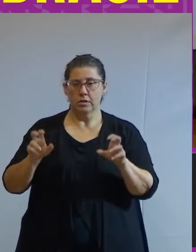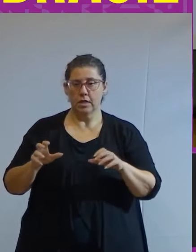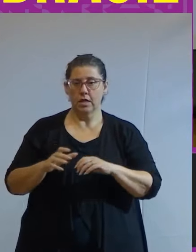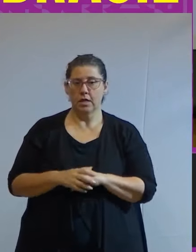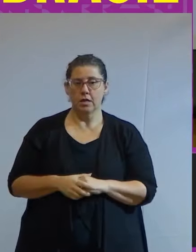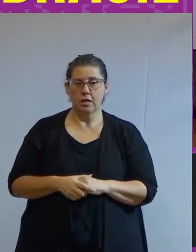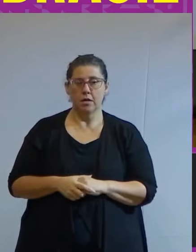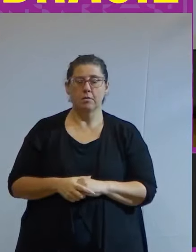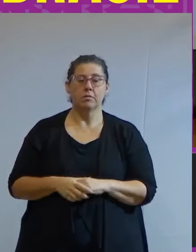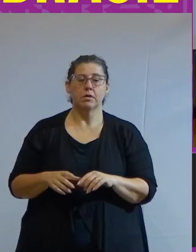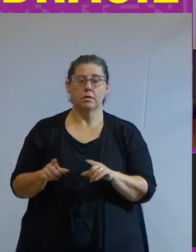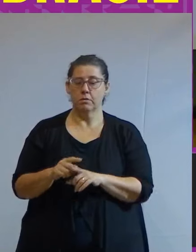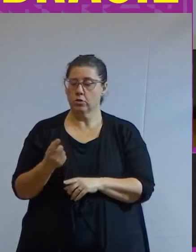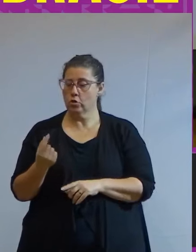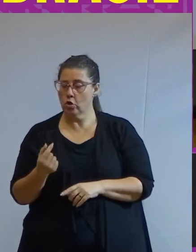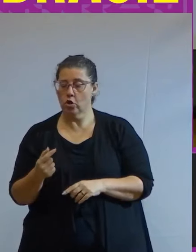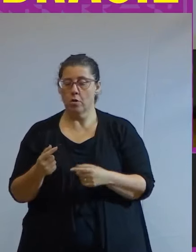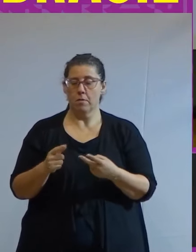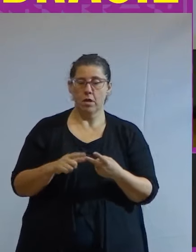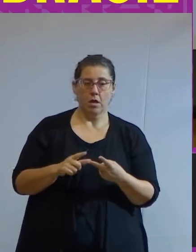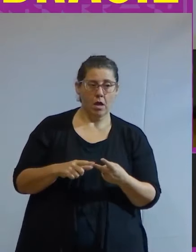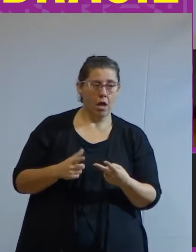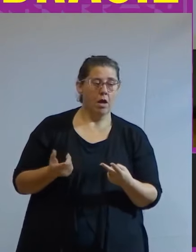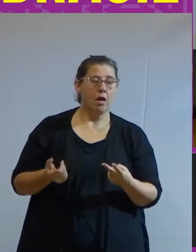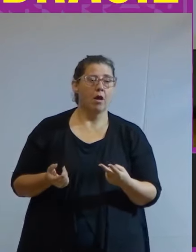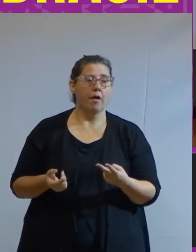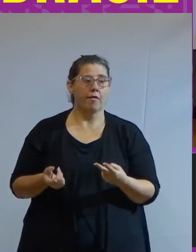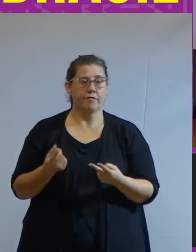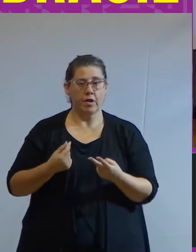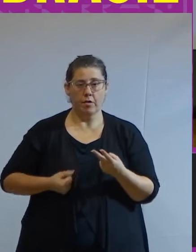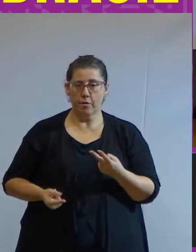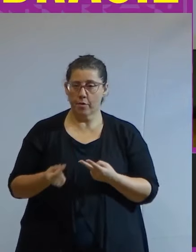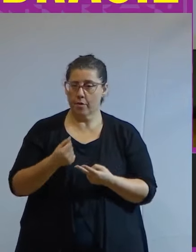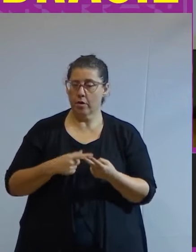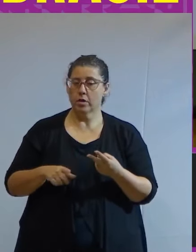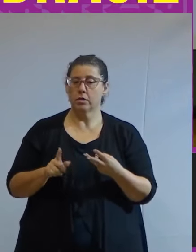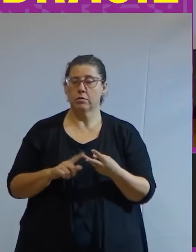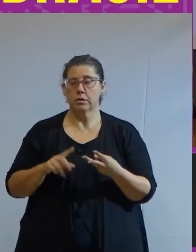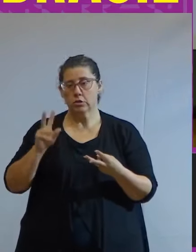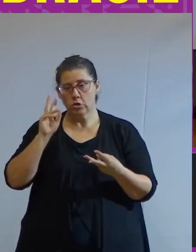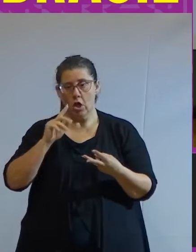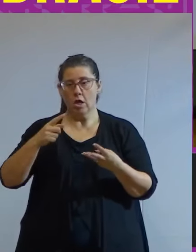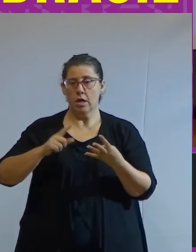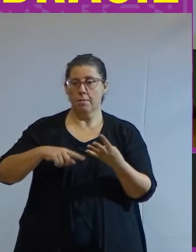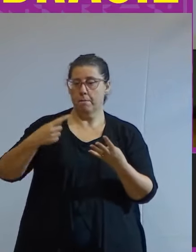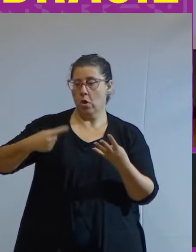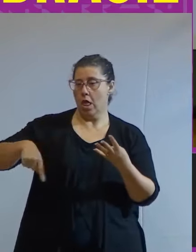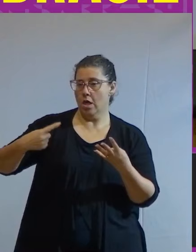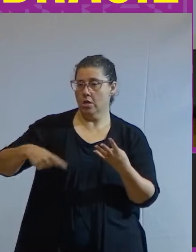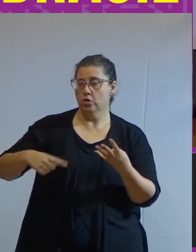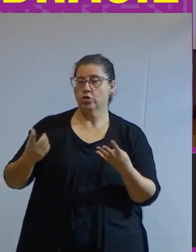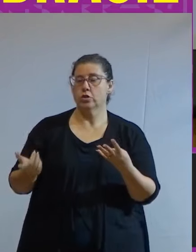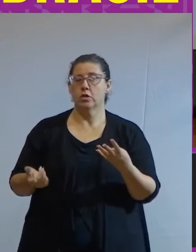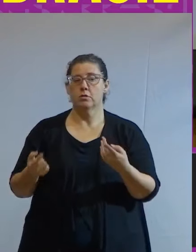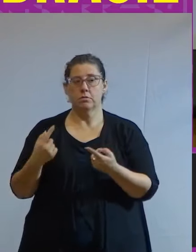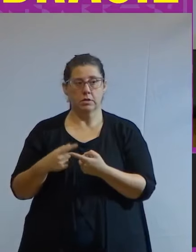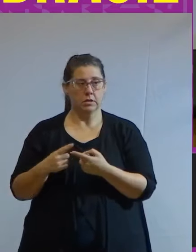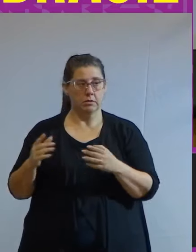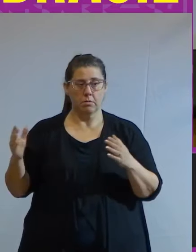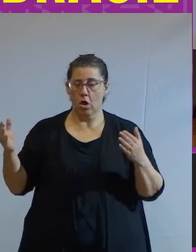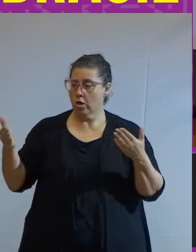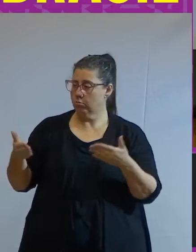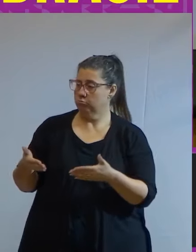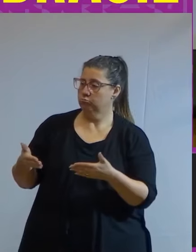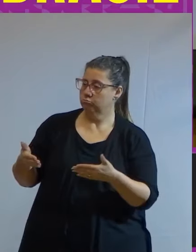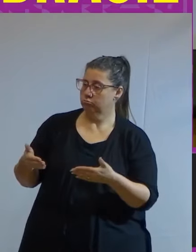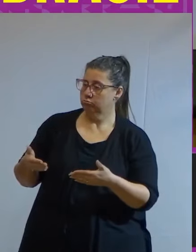além de economia finanças falar sobre sobre história política porque sempre olham a gente